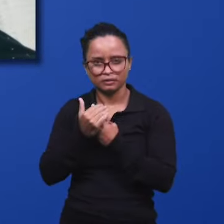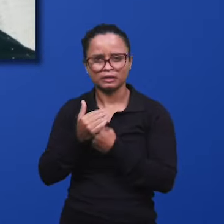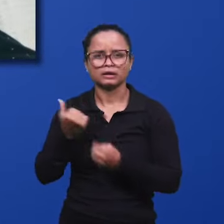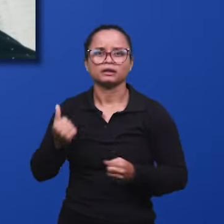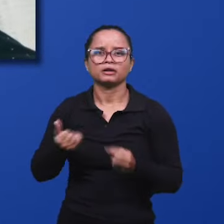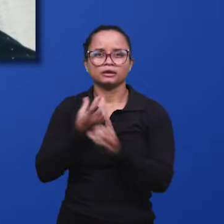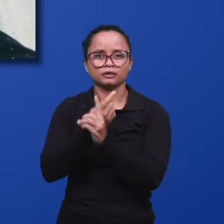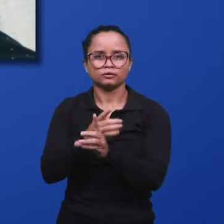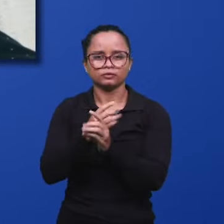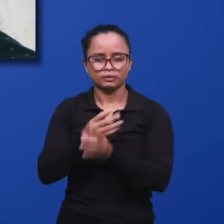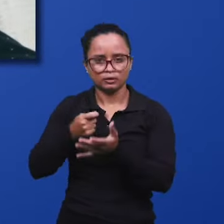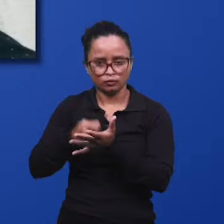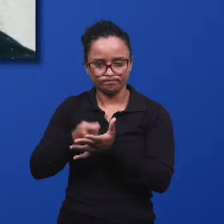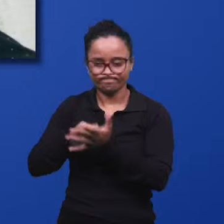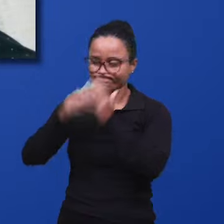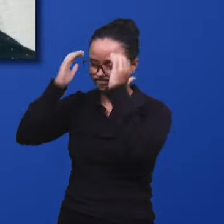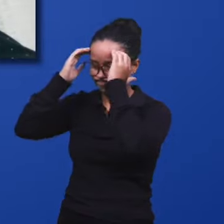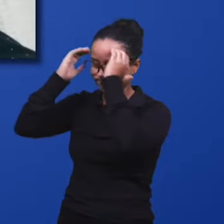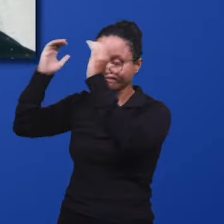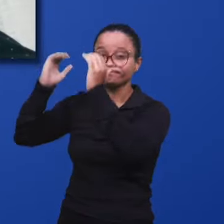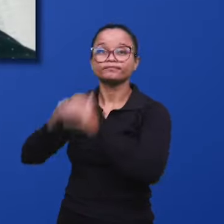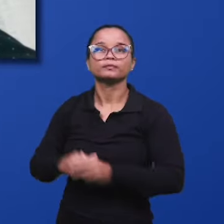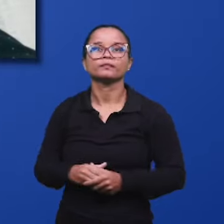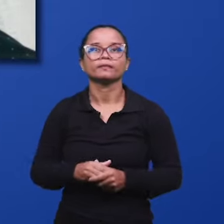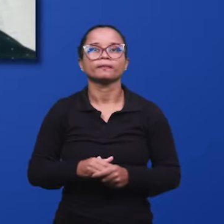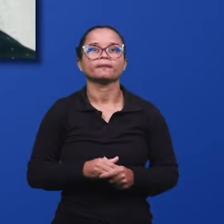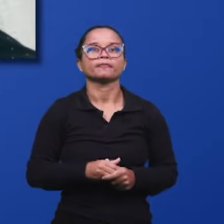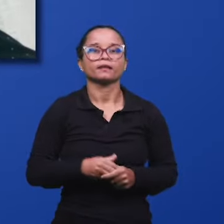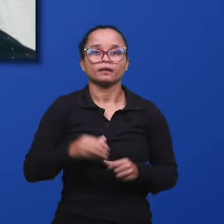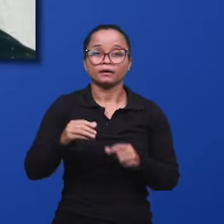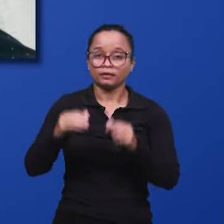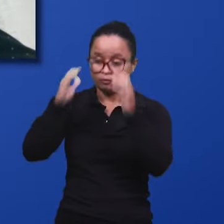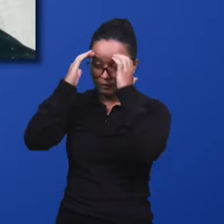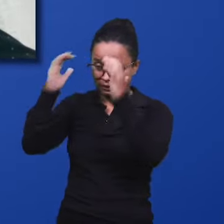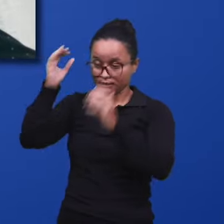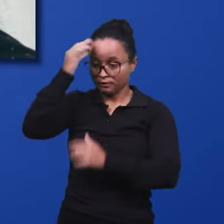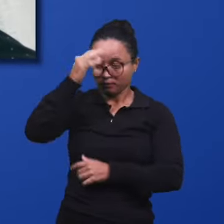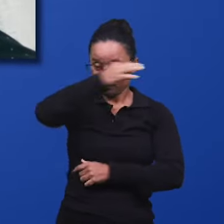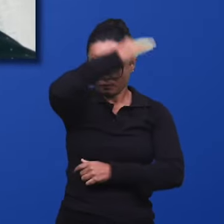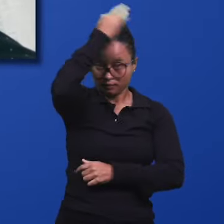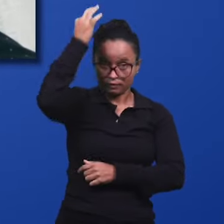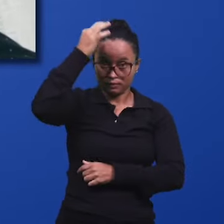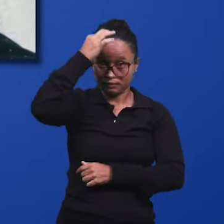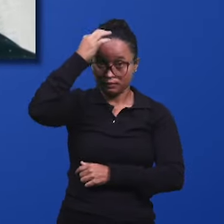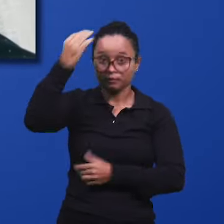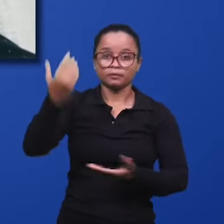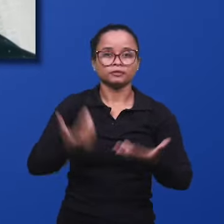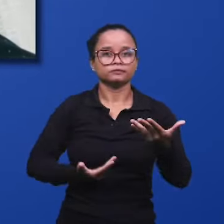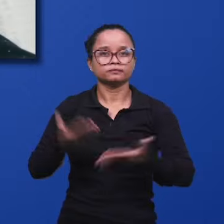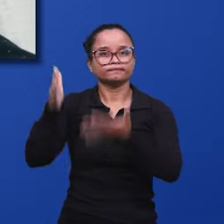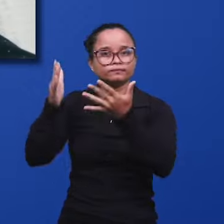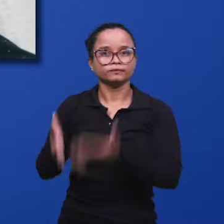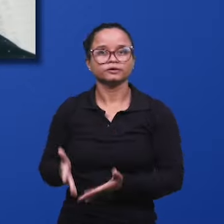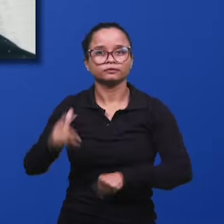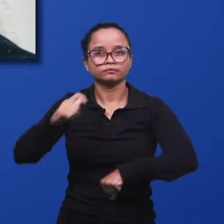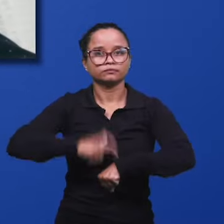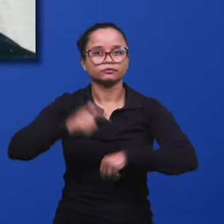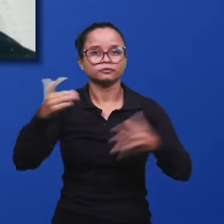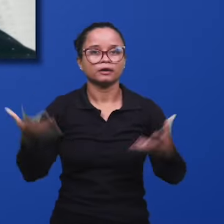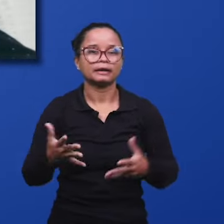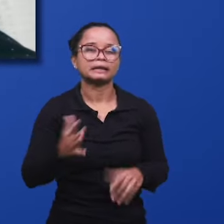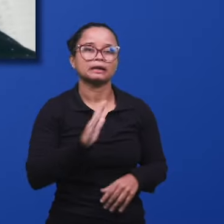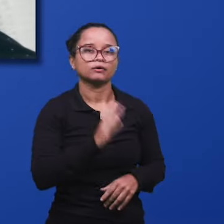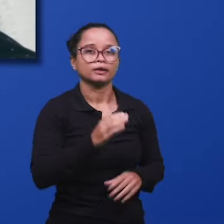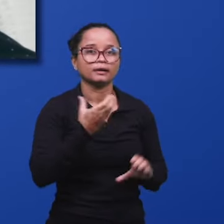doutrina, perseveram na obediência e atendem ao que o Espírito Santo tem revelado para a sua igreja nesta hora.